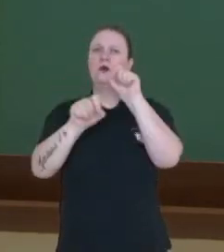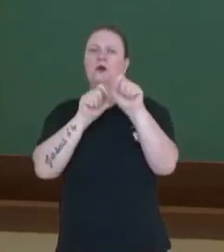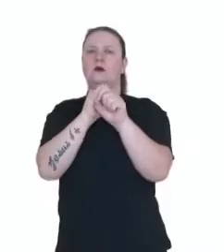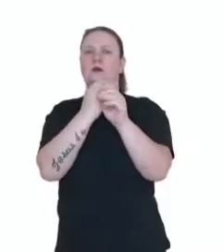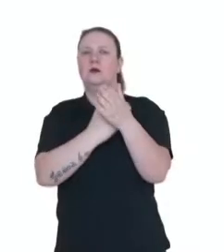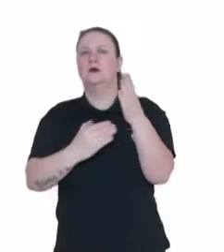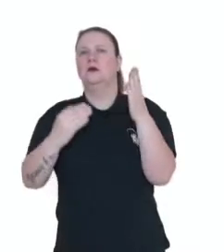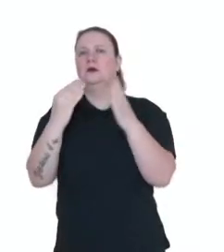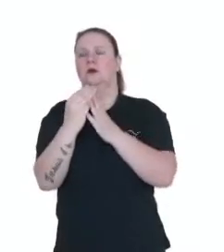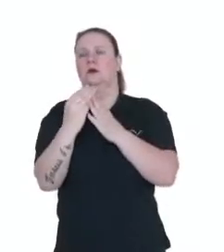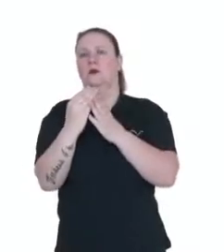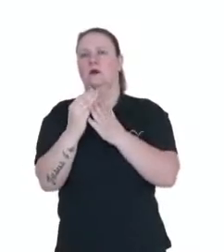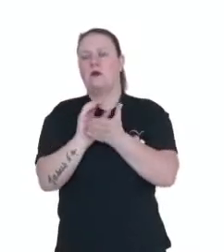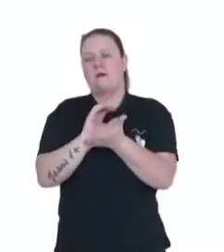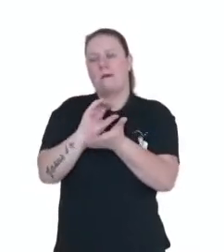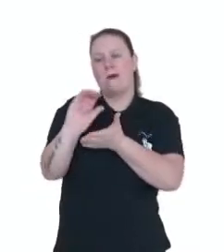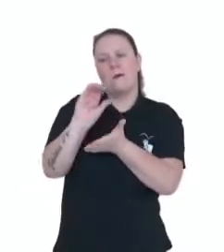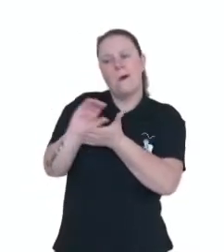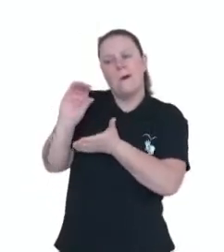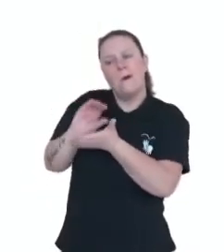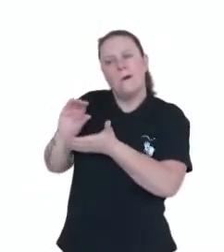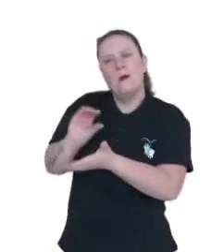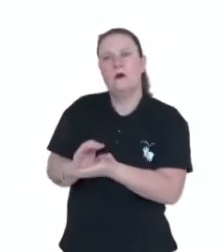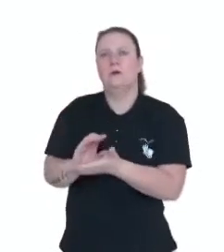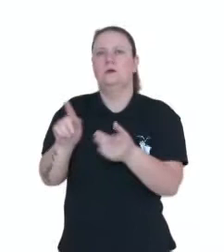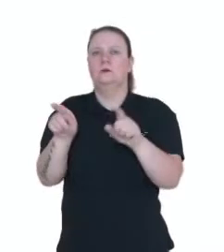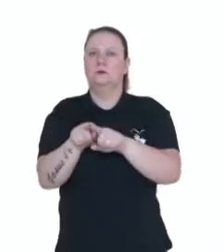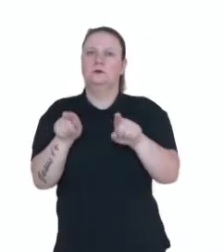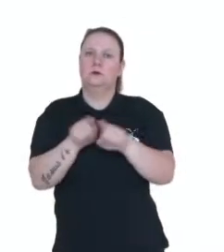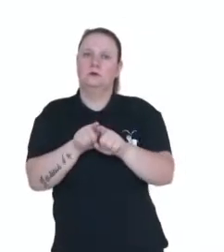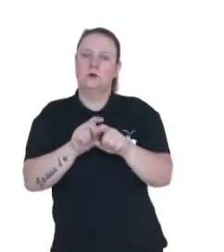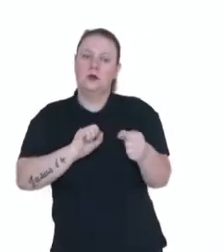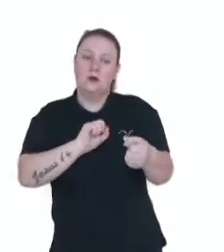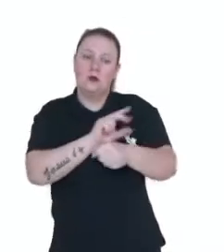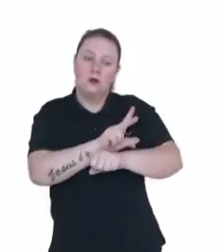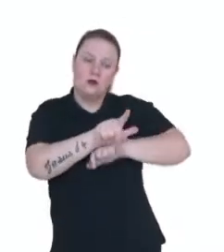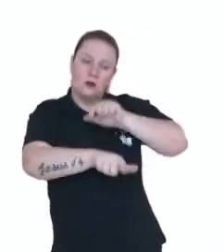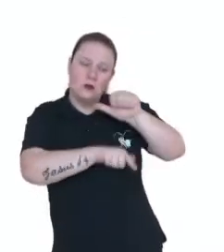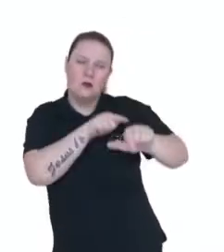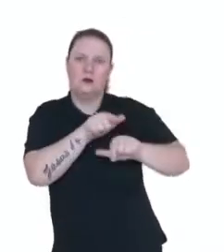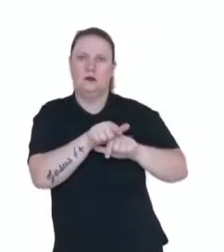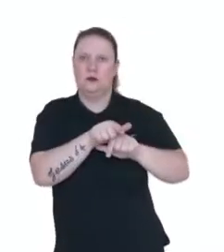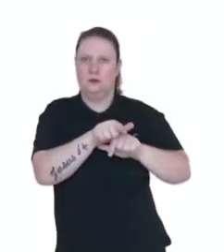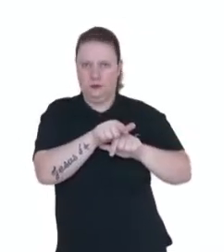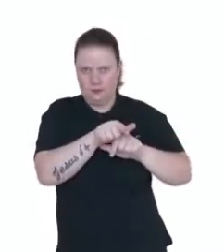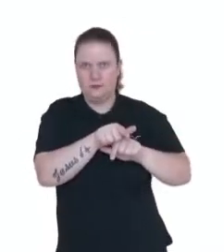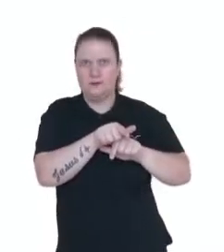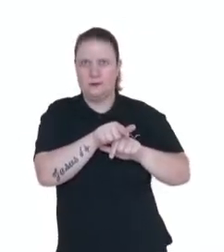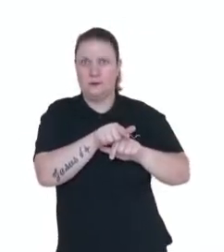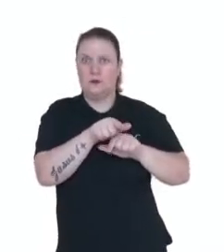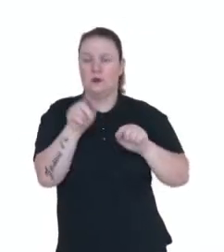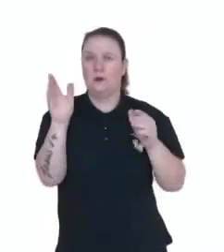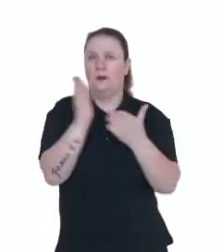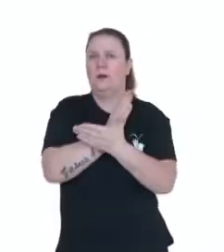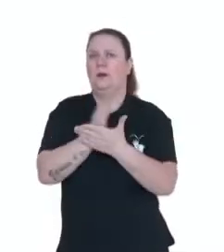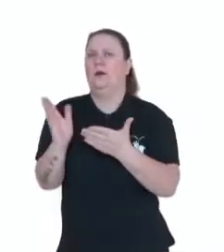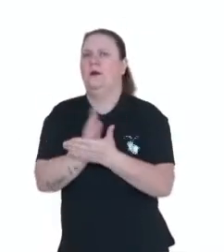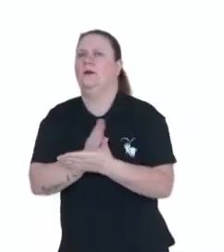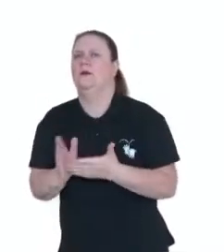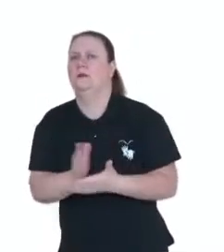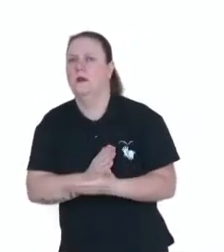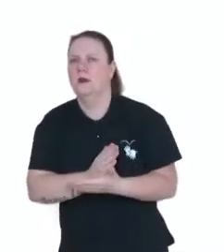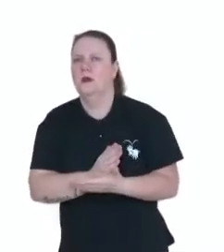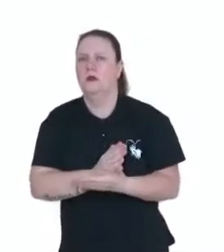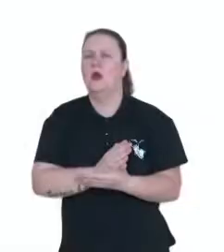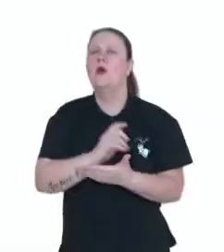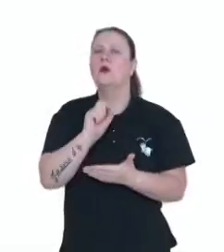maior volume de recursos e também oferta de emprego. Então, considerando a divisão da oferta de